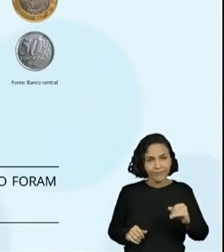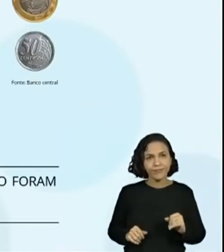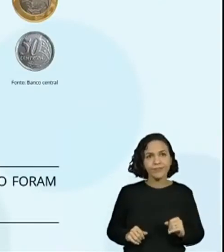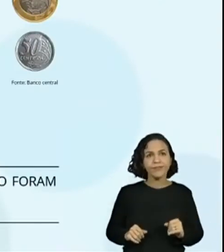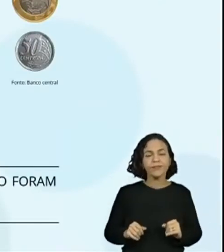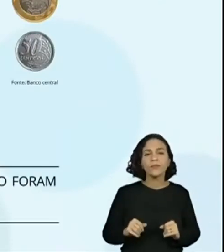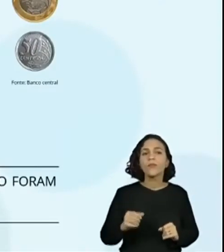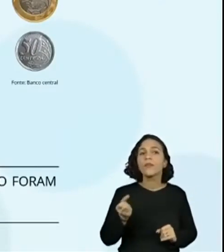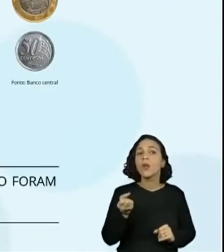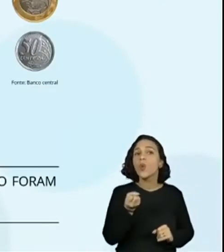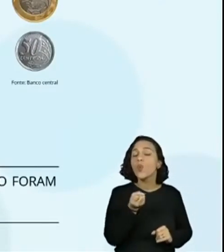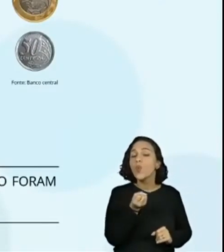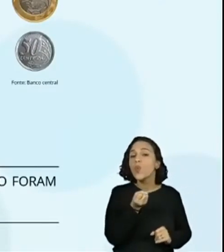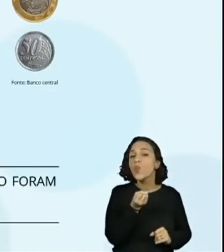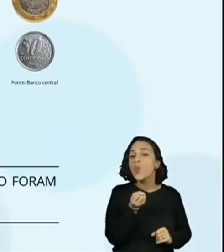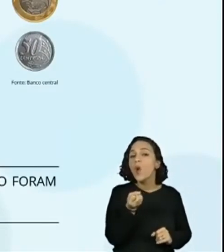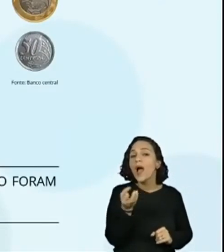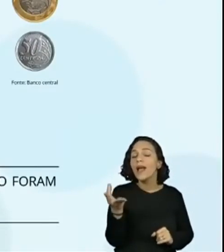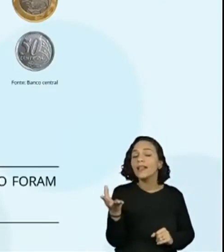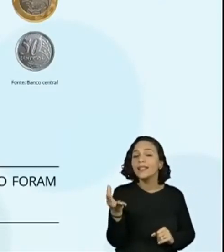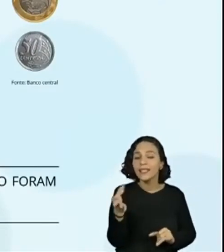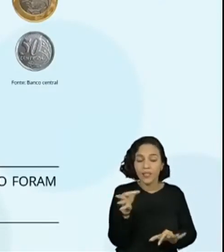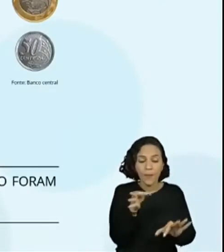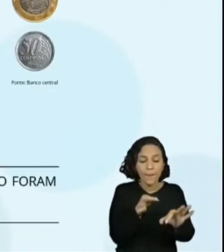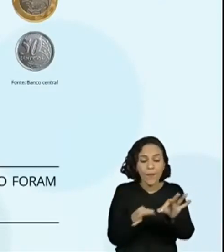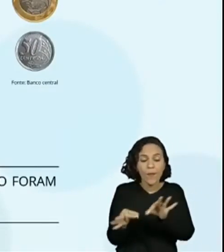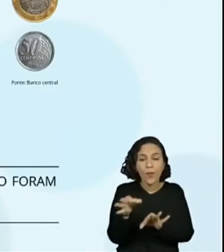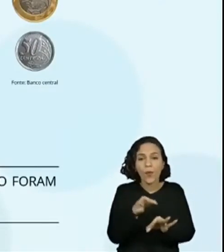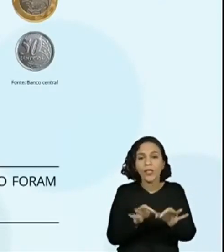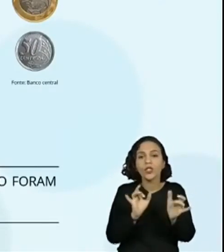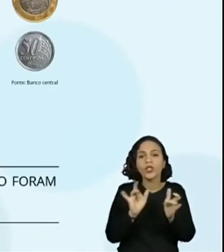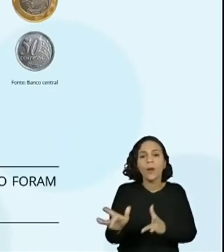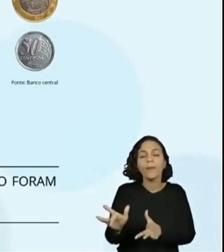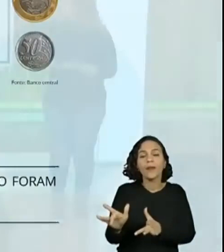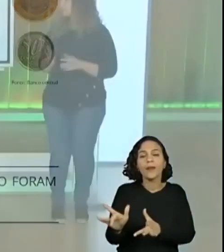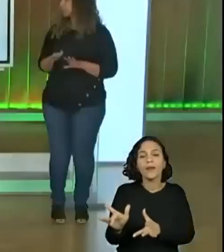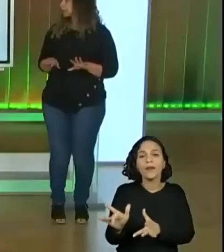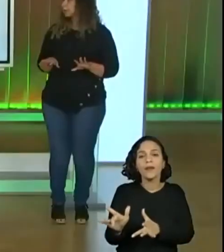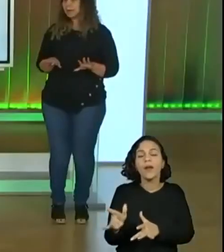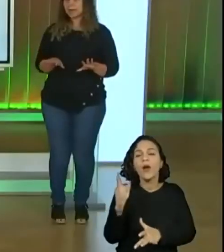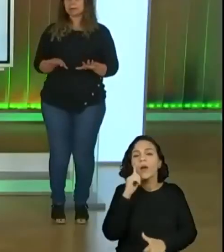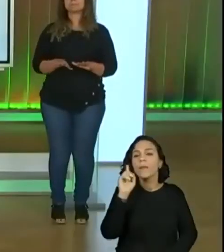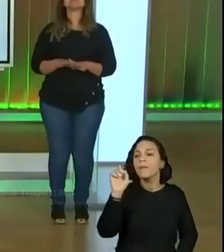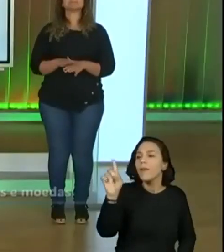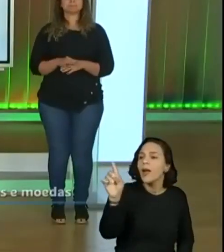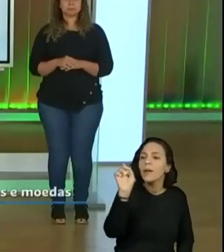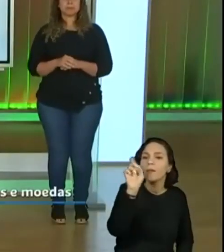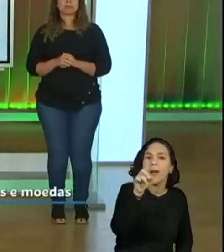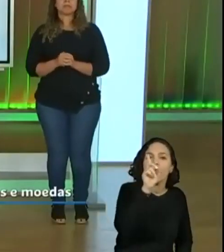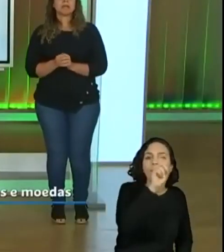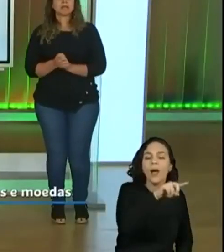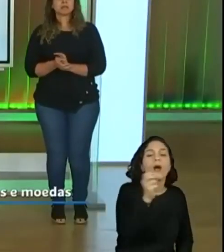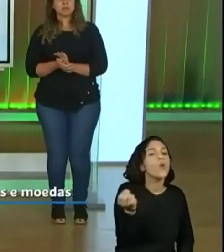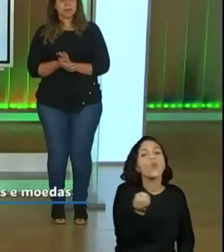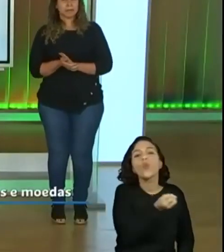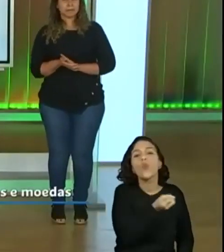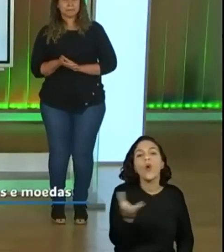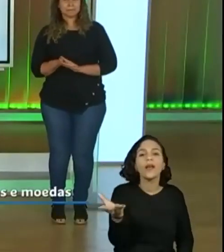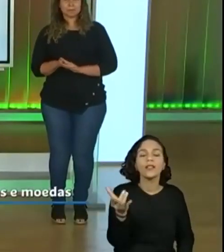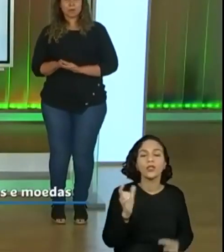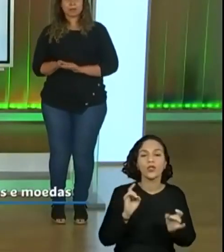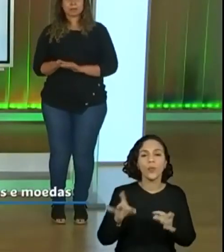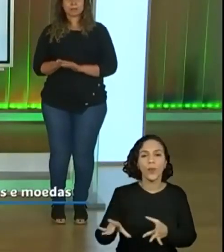Quantas moedas sobram nessa troca? Ah, depois que ele trocou por dois reais, quantas sobraram? Sobrou, exatamente. E aí,